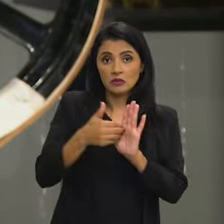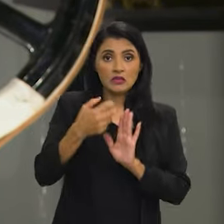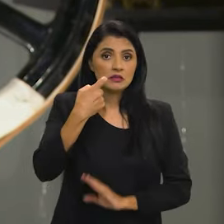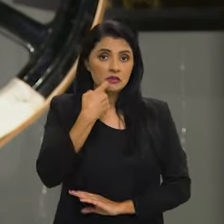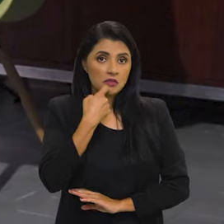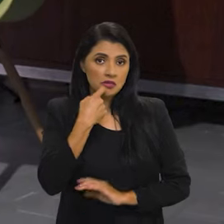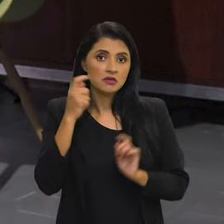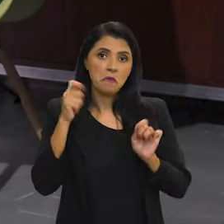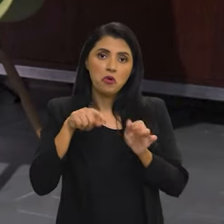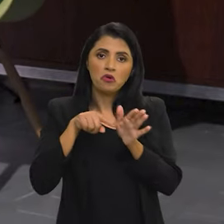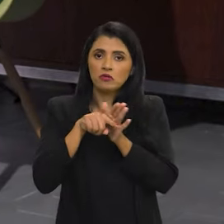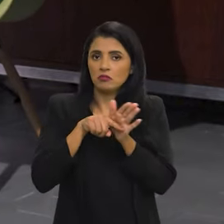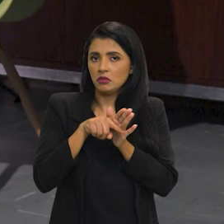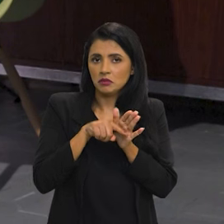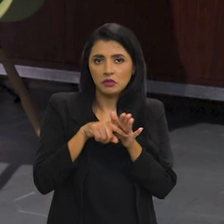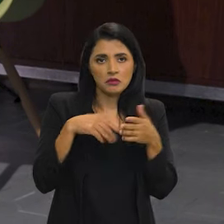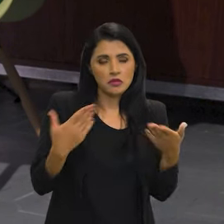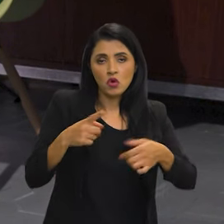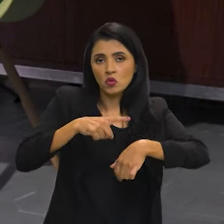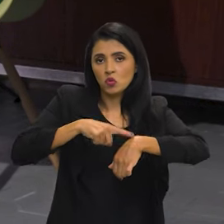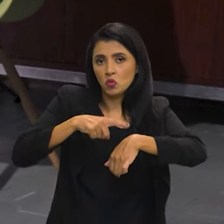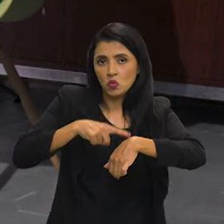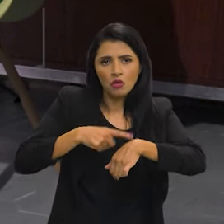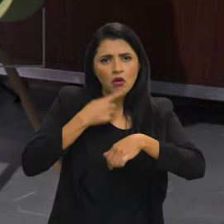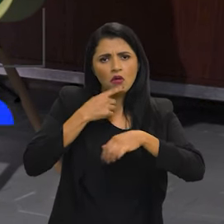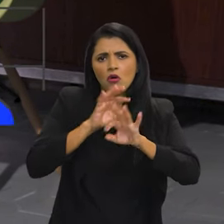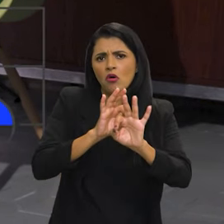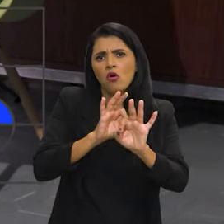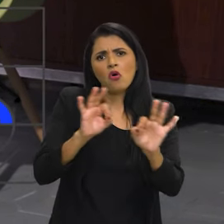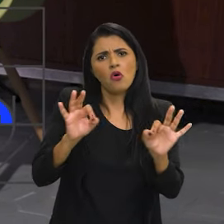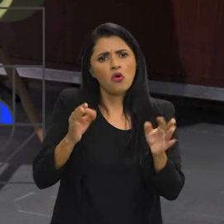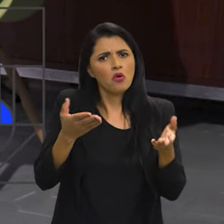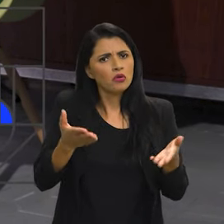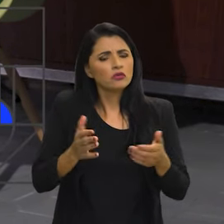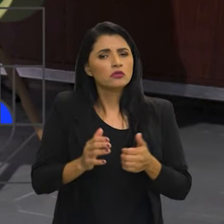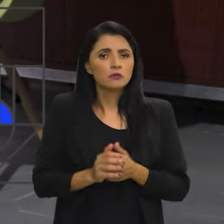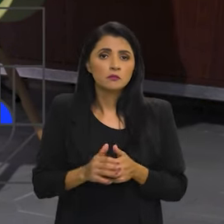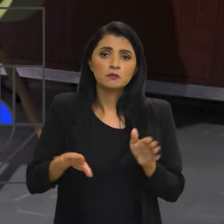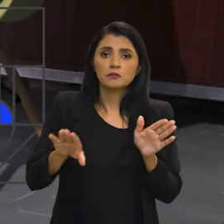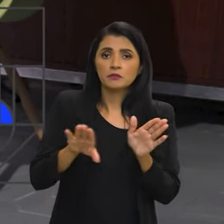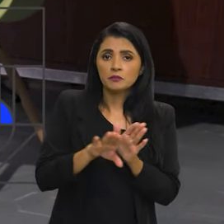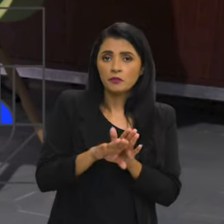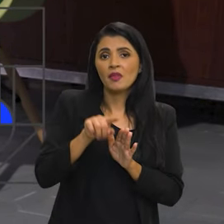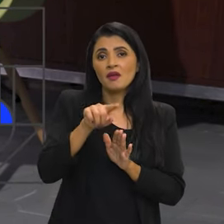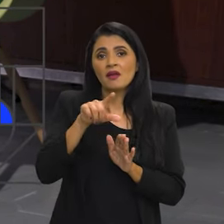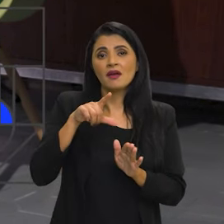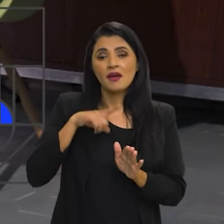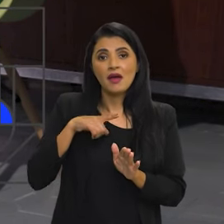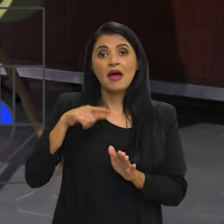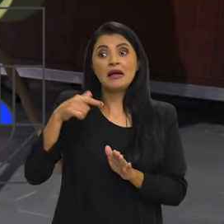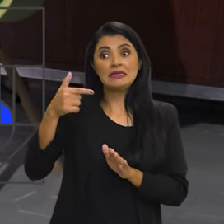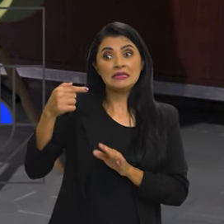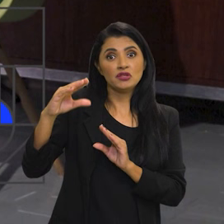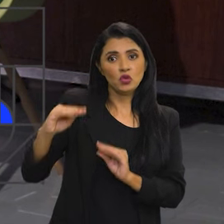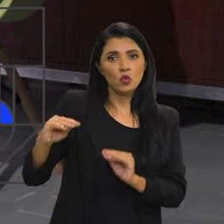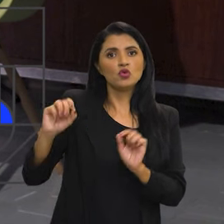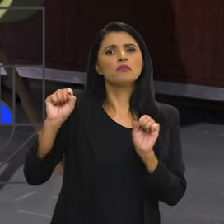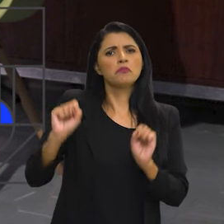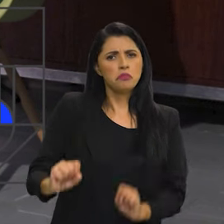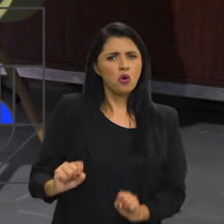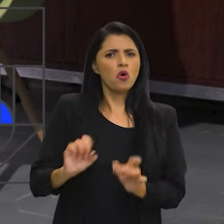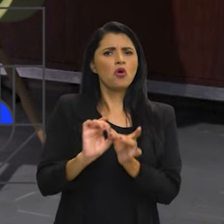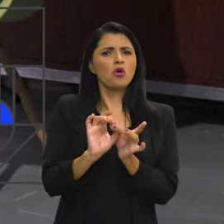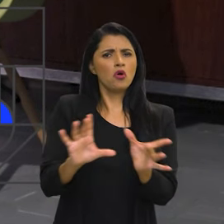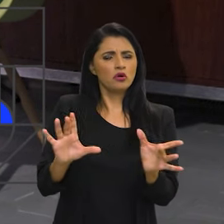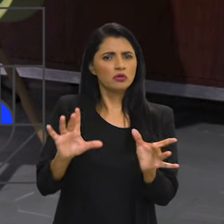com possibilidades de consulta num horário bastante generoso chegando até às sete horas da